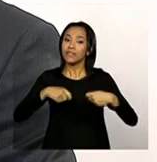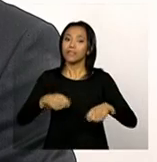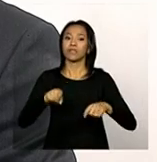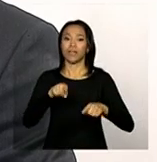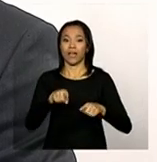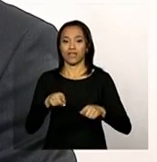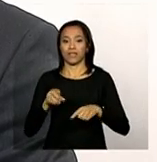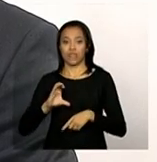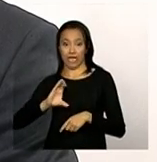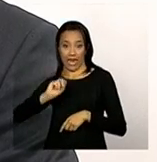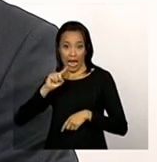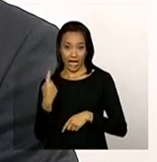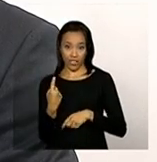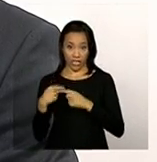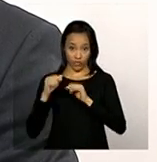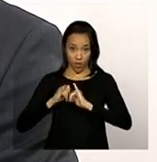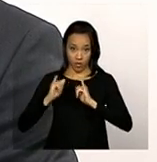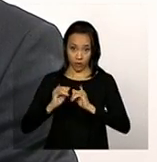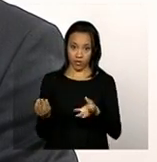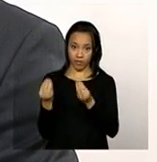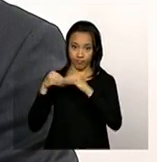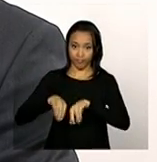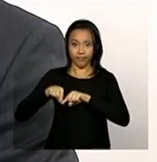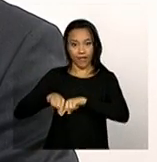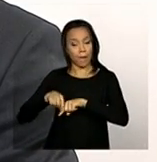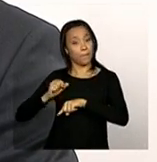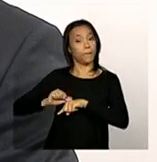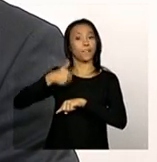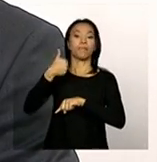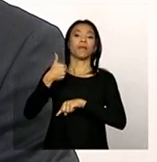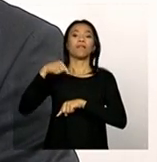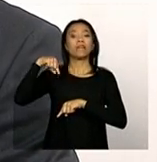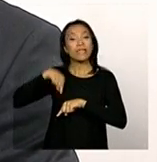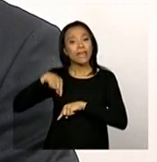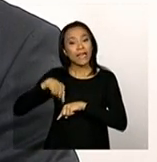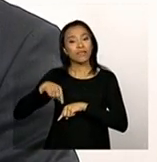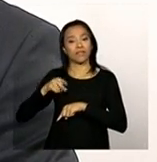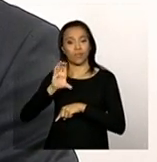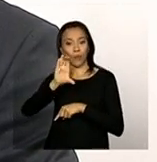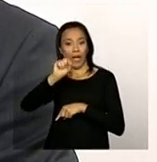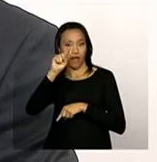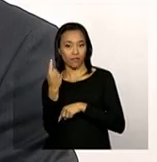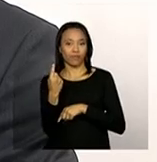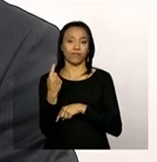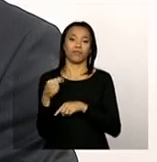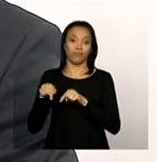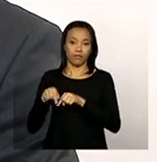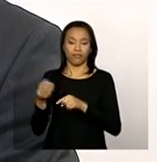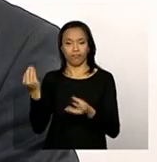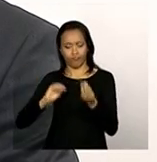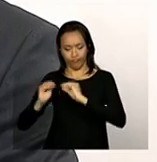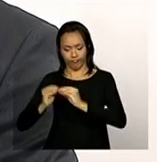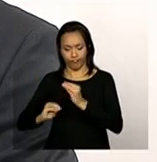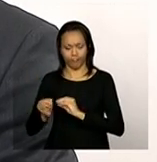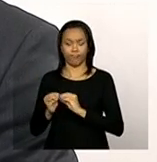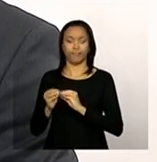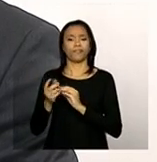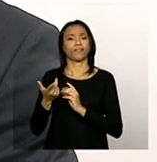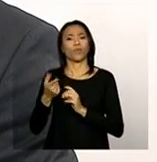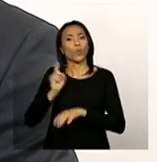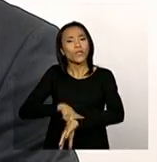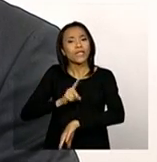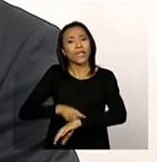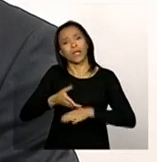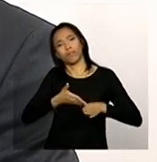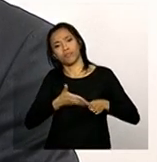estar no CAD SUAS. Então, o primeiro passo é que esses dados estejam no CAD SUAS, atualizados. O mandato de vigência, se o